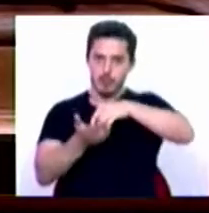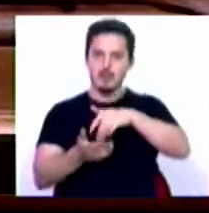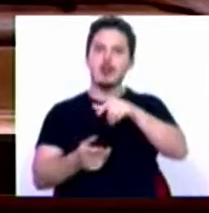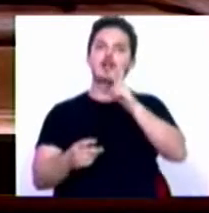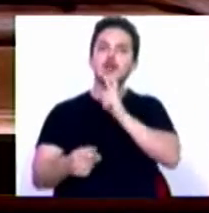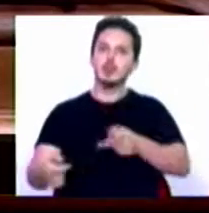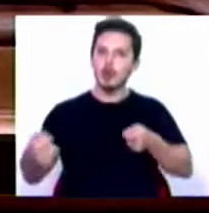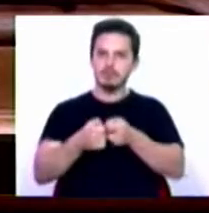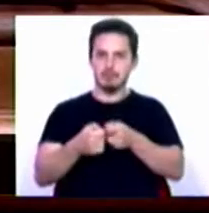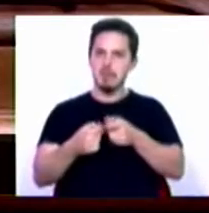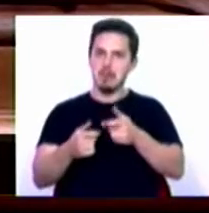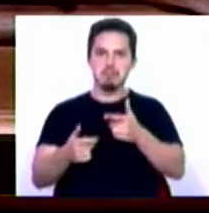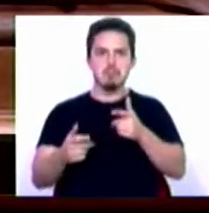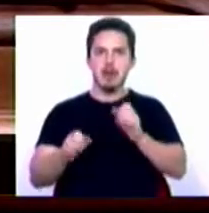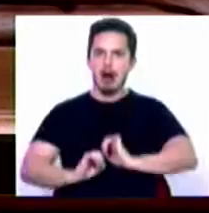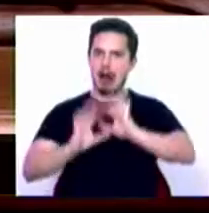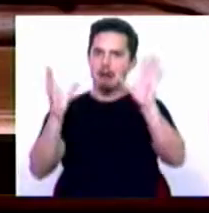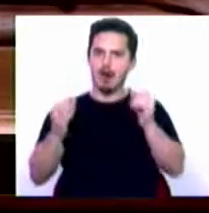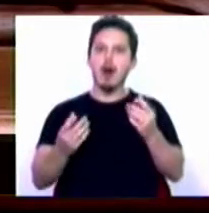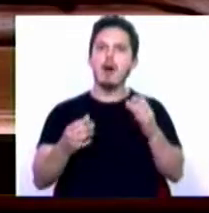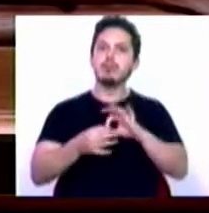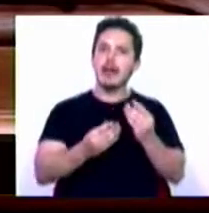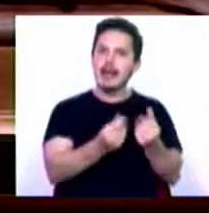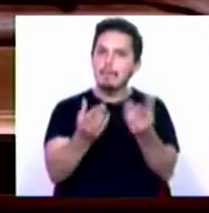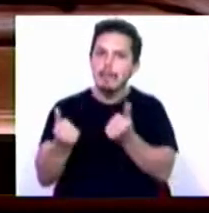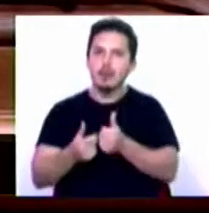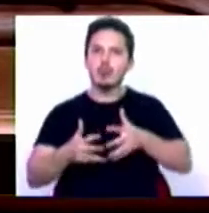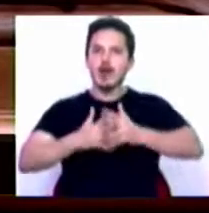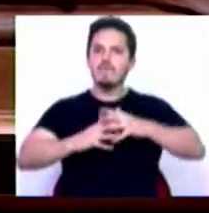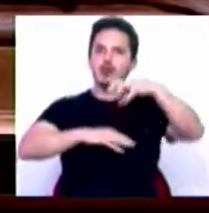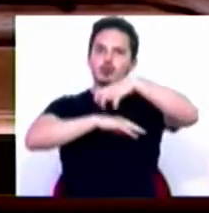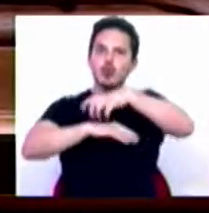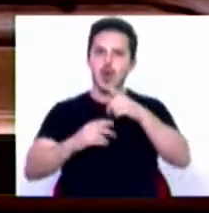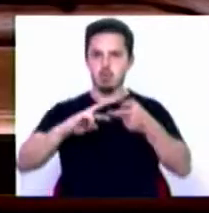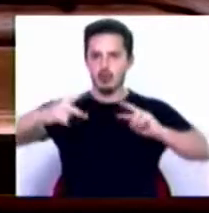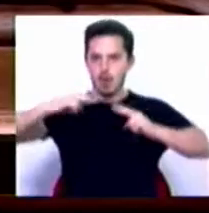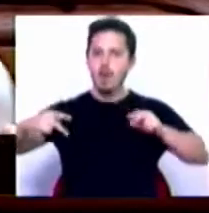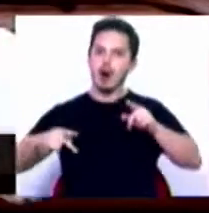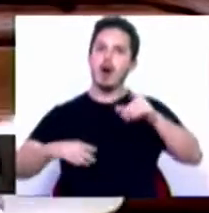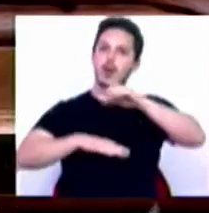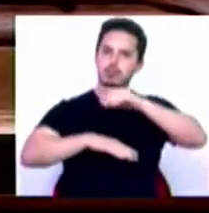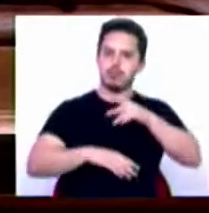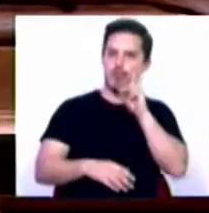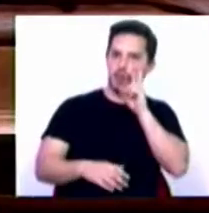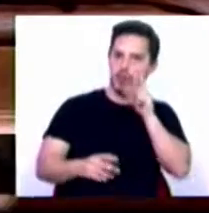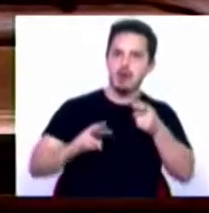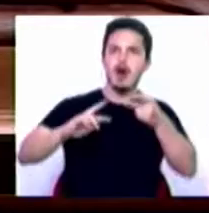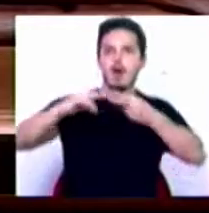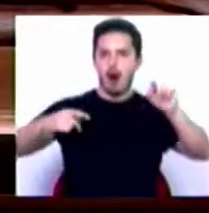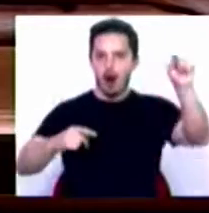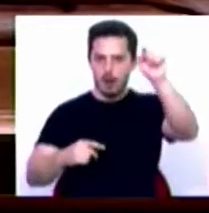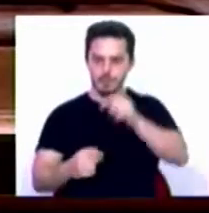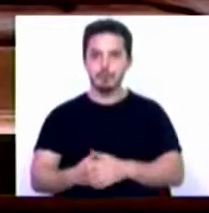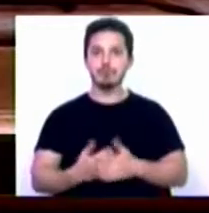resposta foi plena em relação aos equipamentos e infraestruturas municipais e isso foi testemunhado pelos autarcas. Concluiu